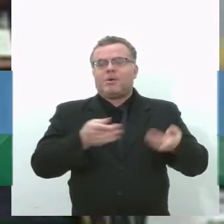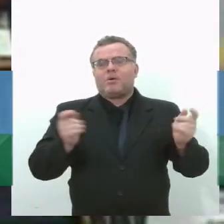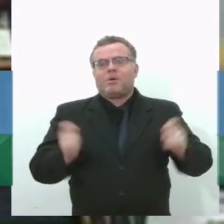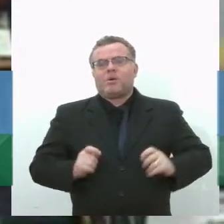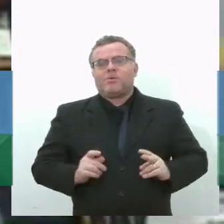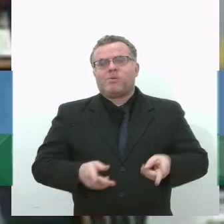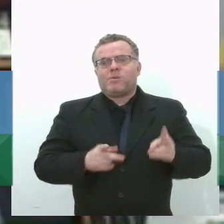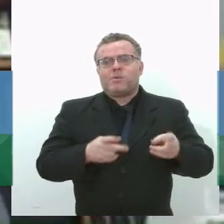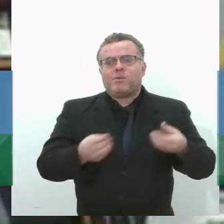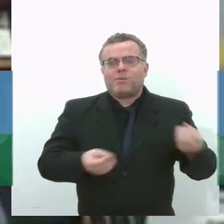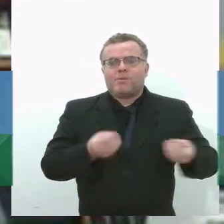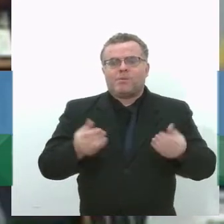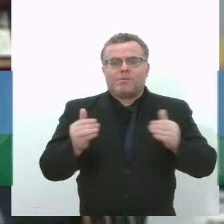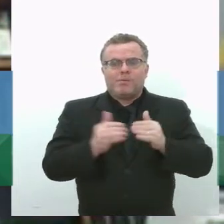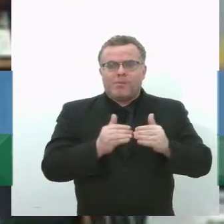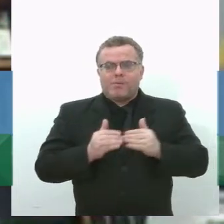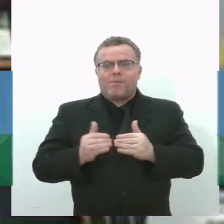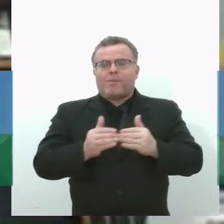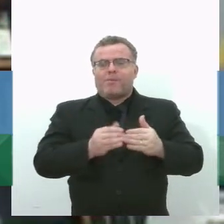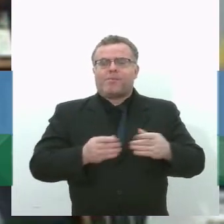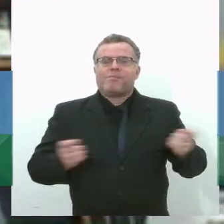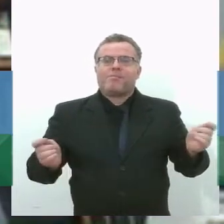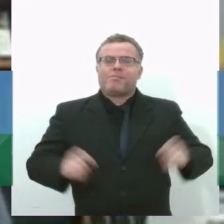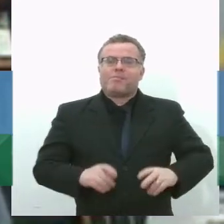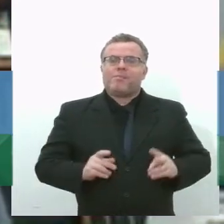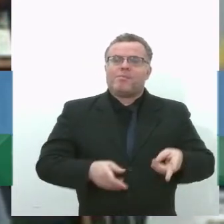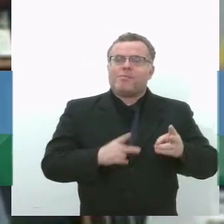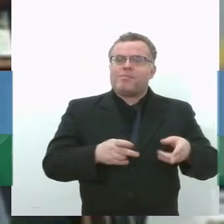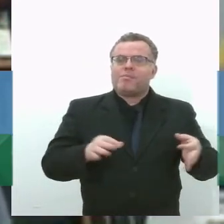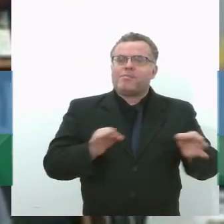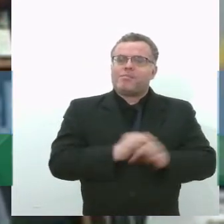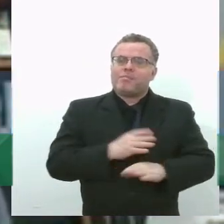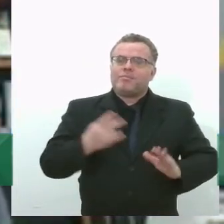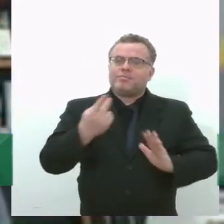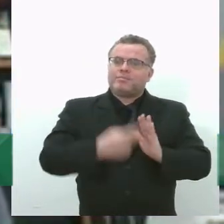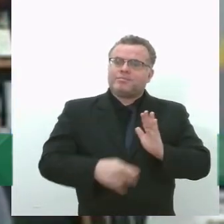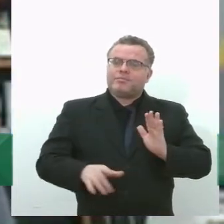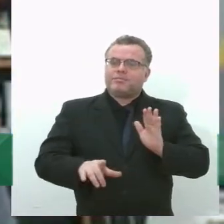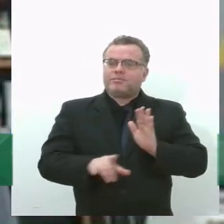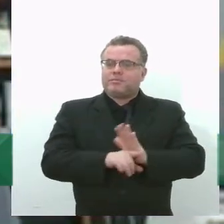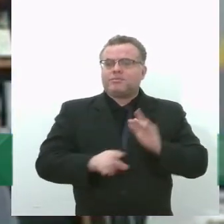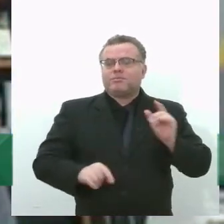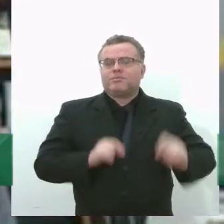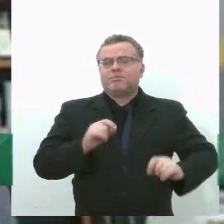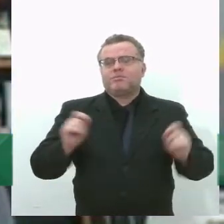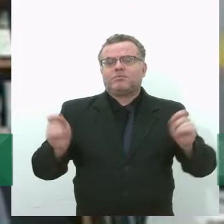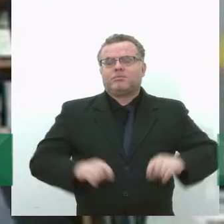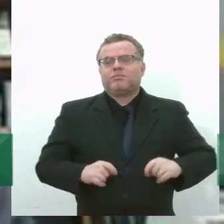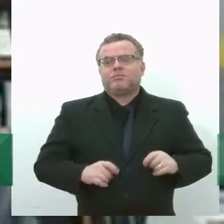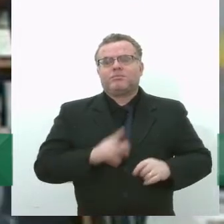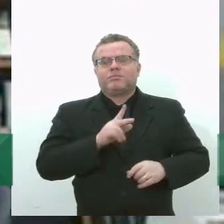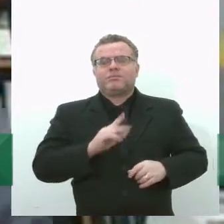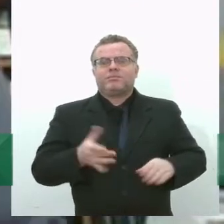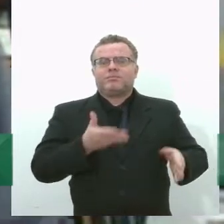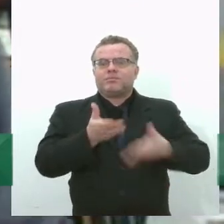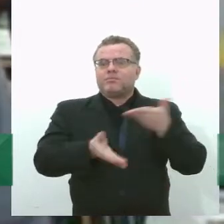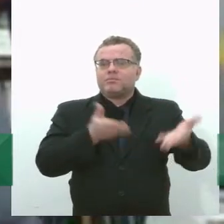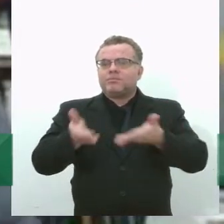as cooperativas, né? Agora, o projeto de lei em si, ele vai tratar da fração